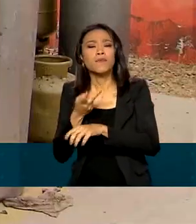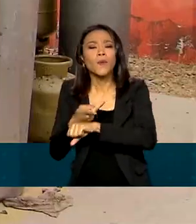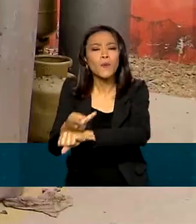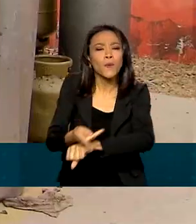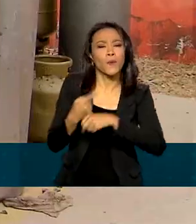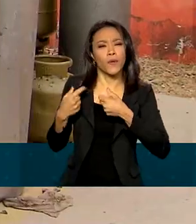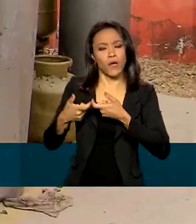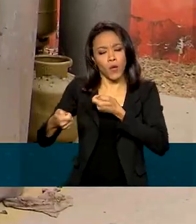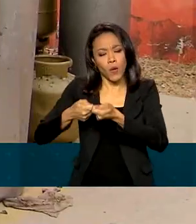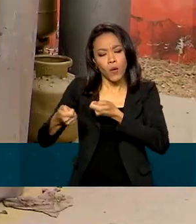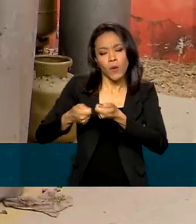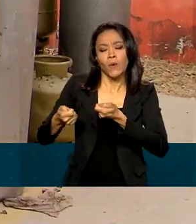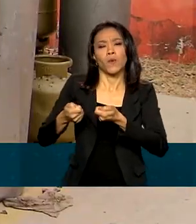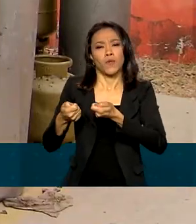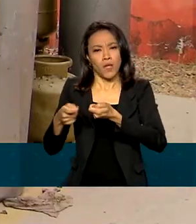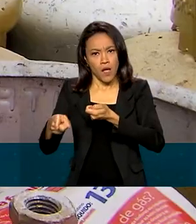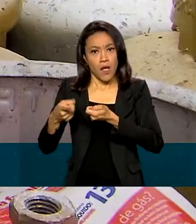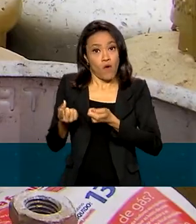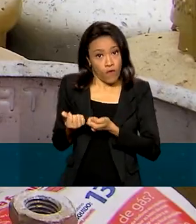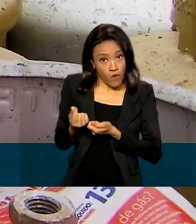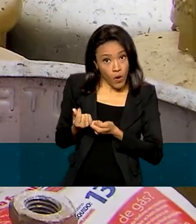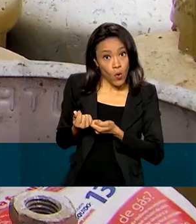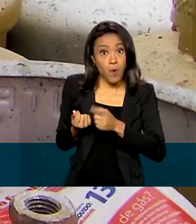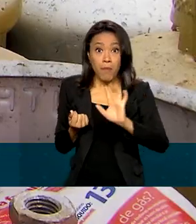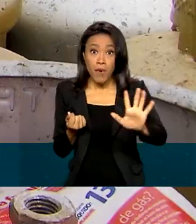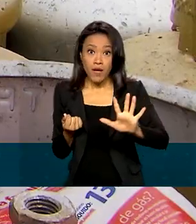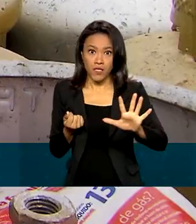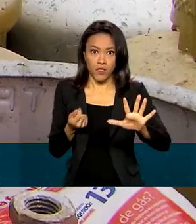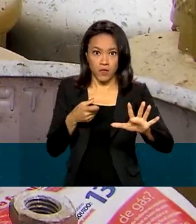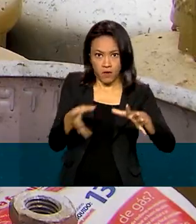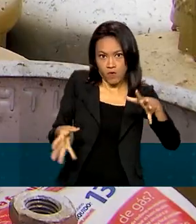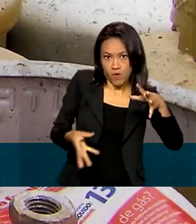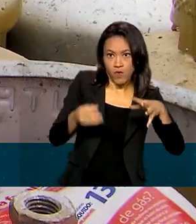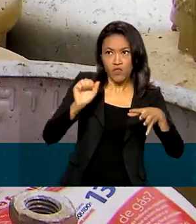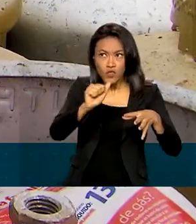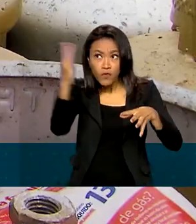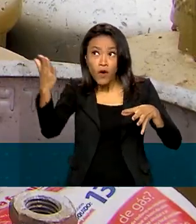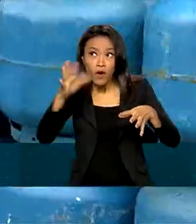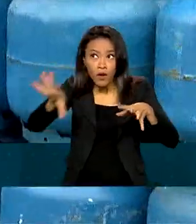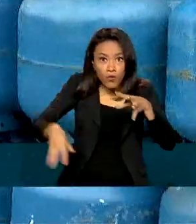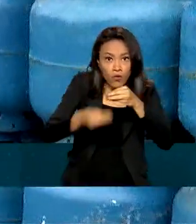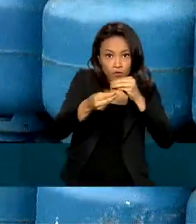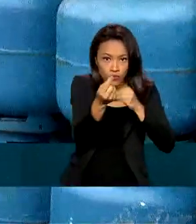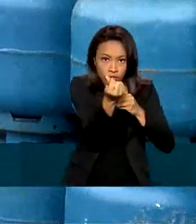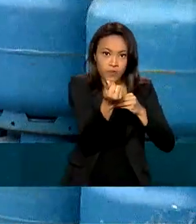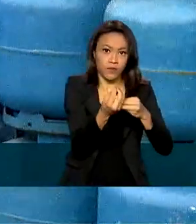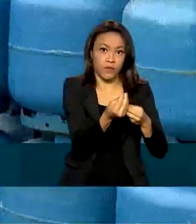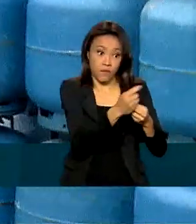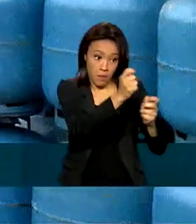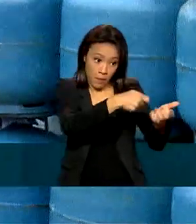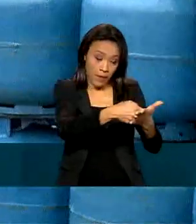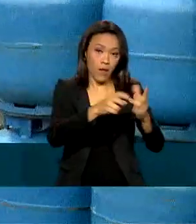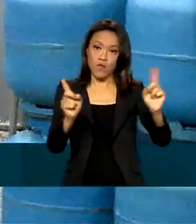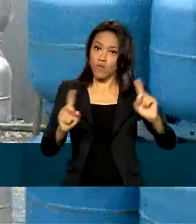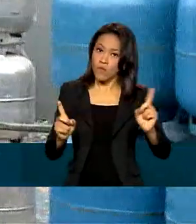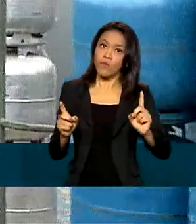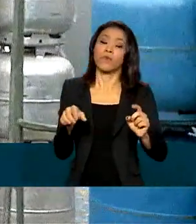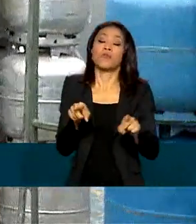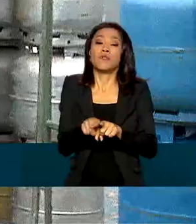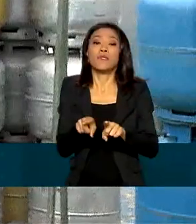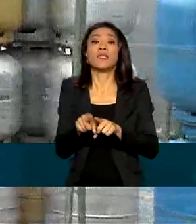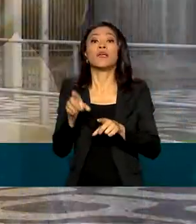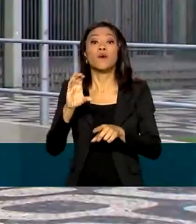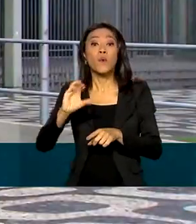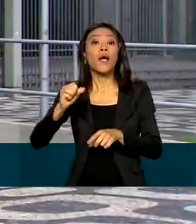equilíbrio dos seus preços com o mercado, mas sem o repasse para os valores internos, tanto da volatividade conjuntural das cotações, como da